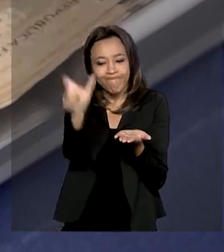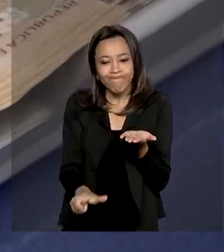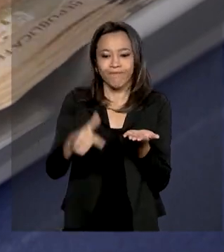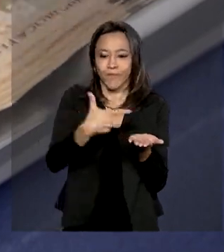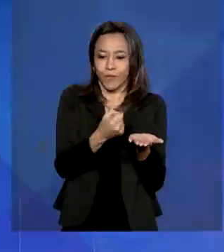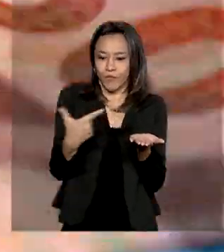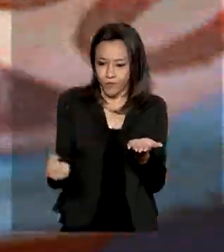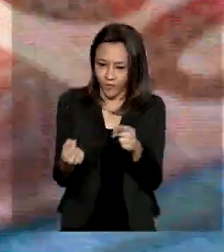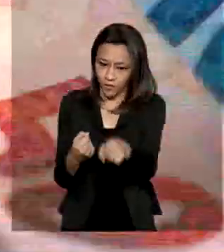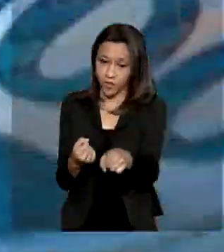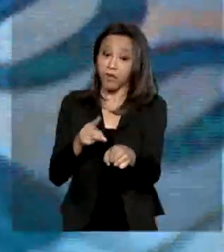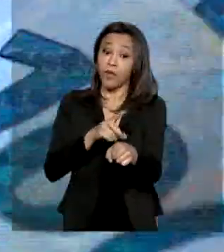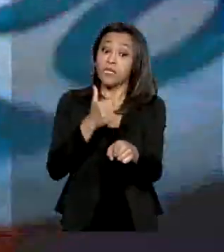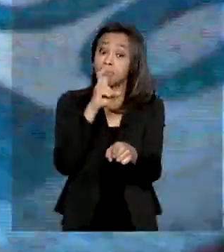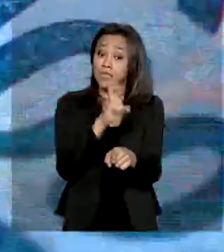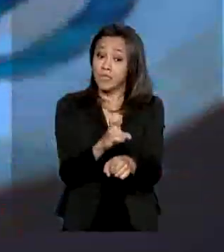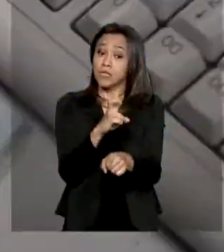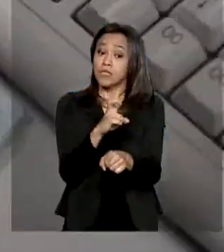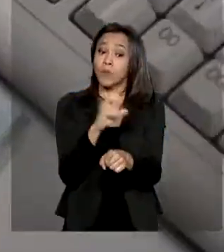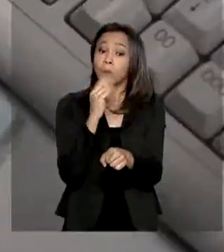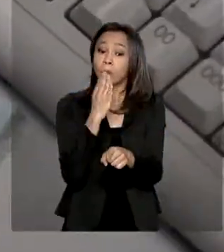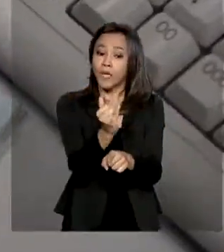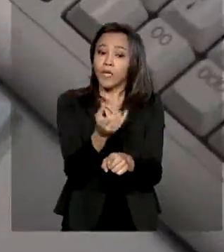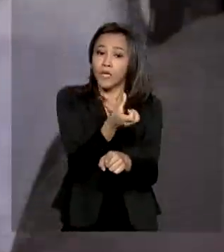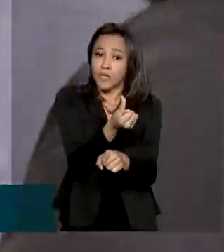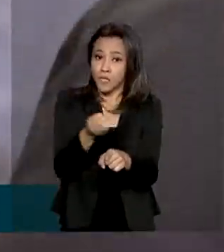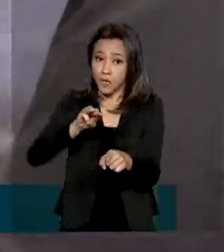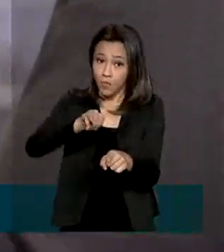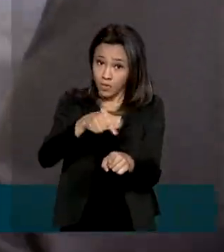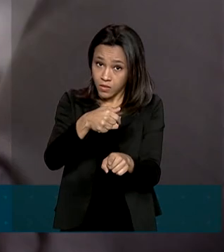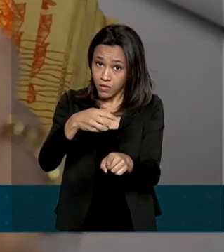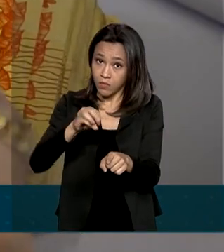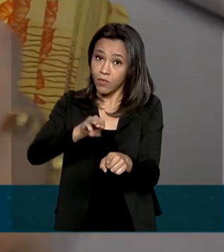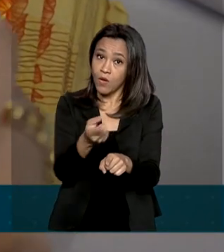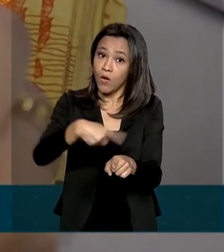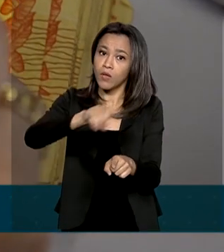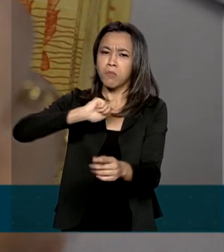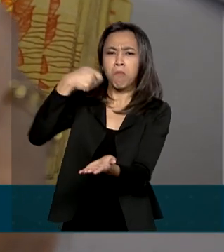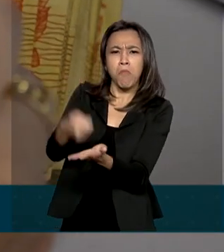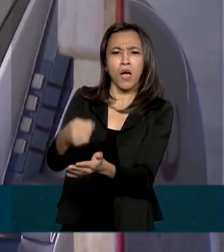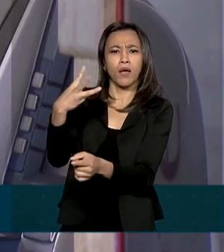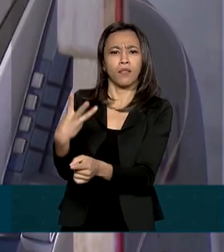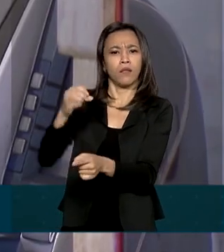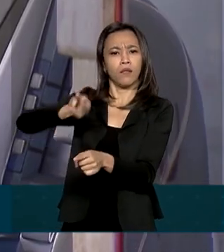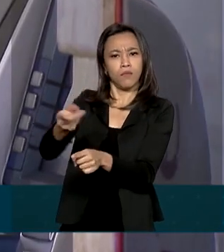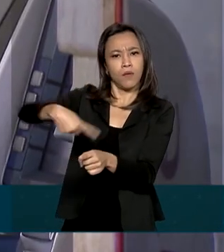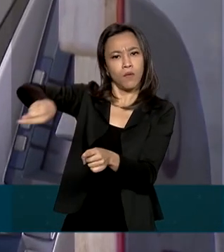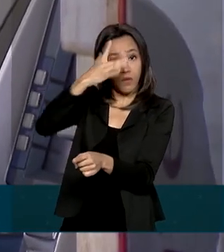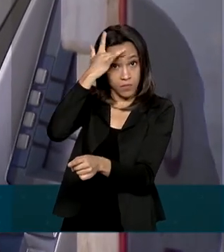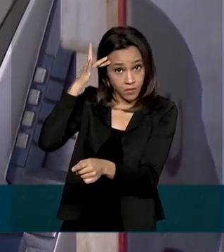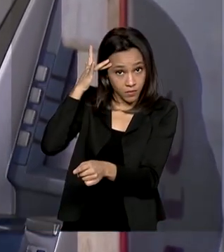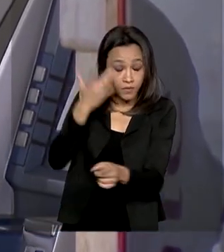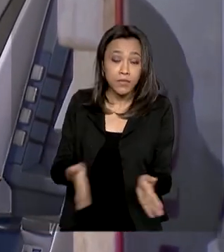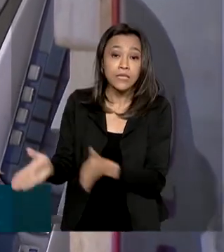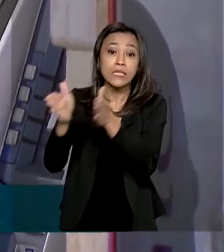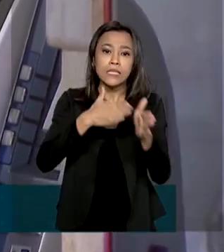2020. Serão R,7 bilhões, pagos a mais de 3 milhões de contribuintes. Para